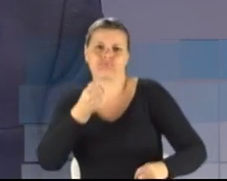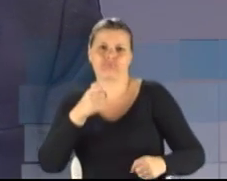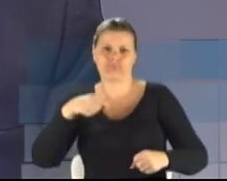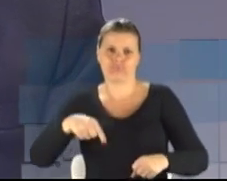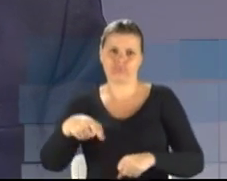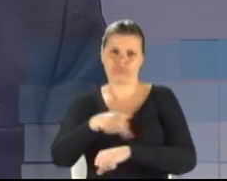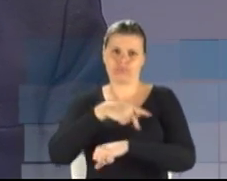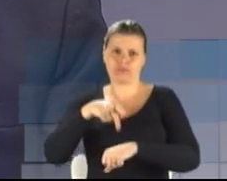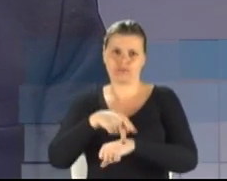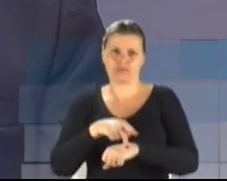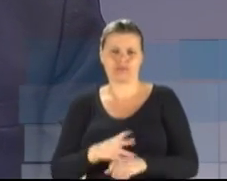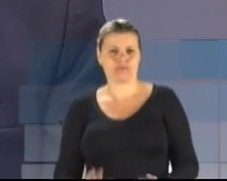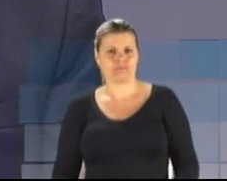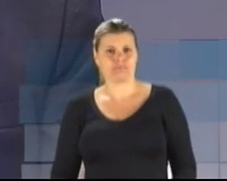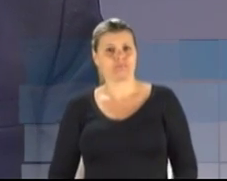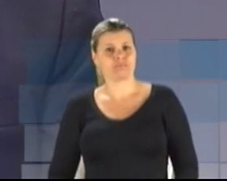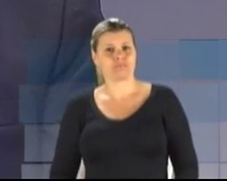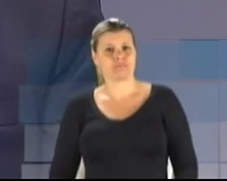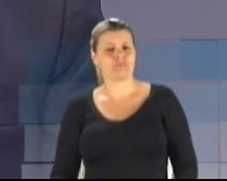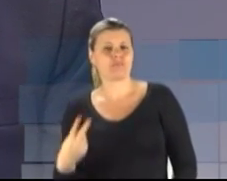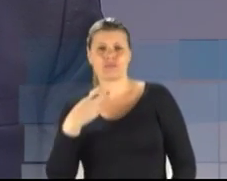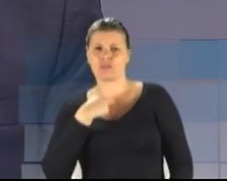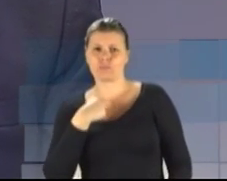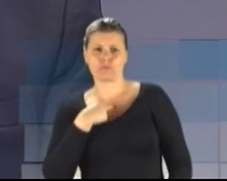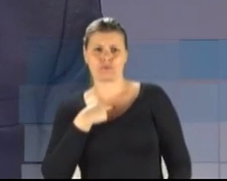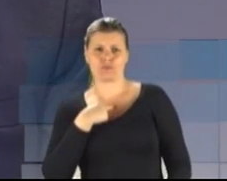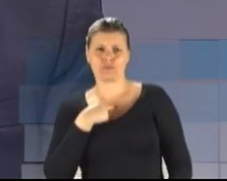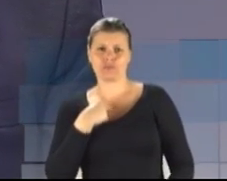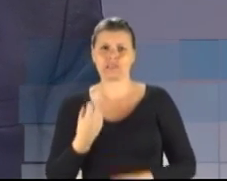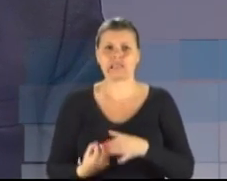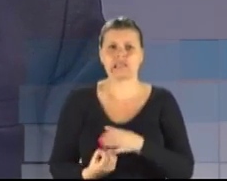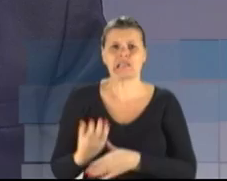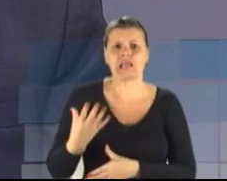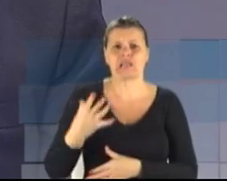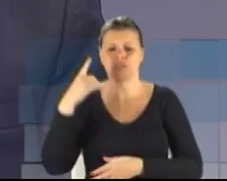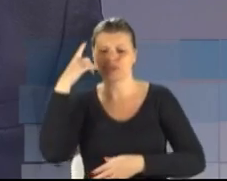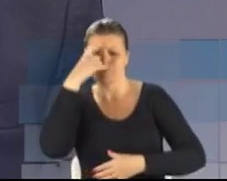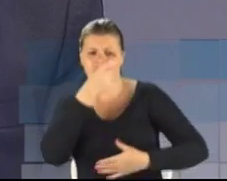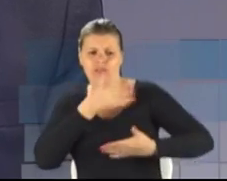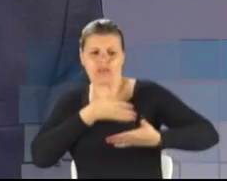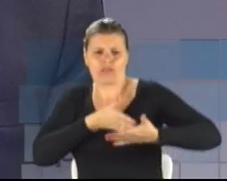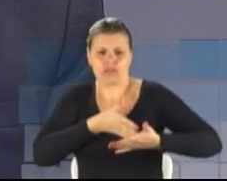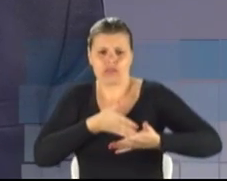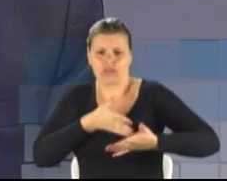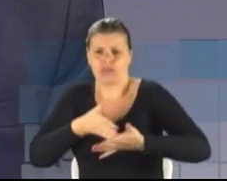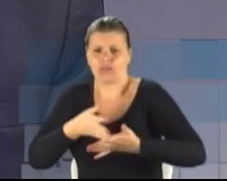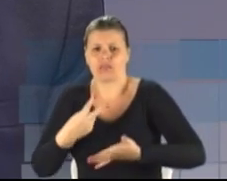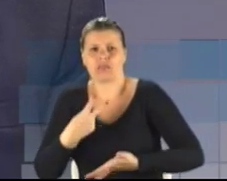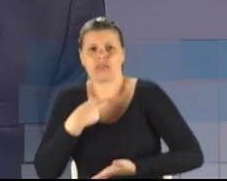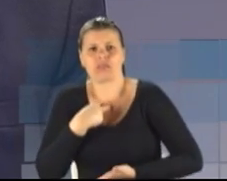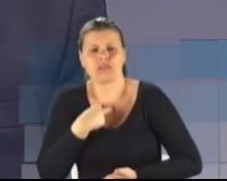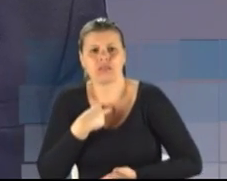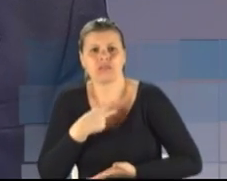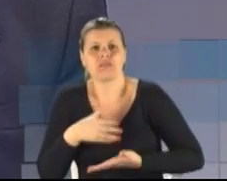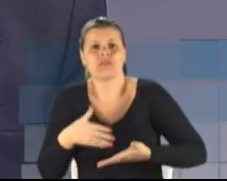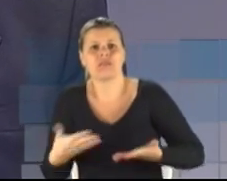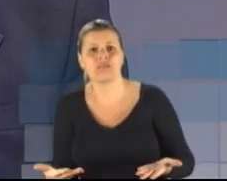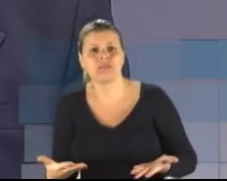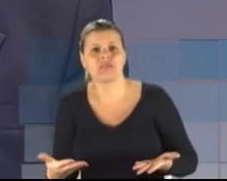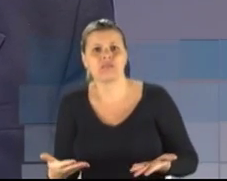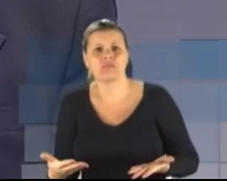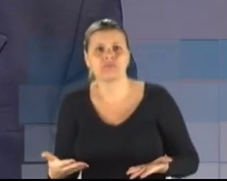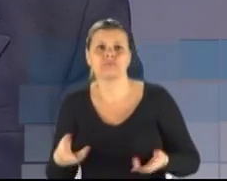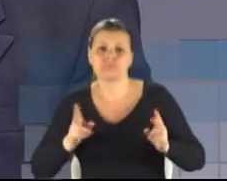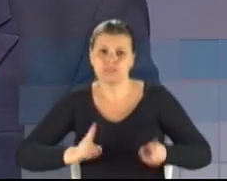criar dificuldades, criar empecilhos que façam com que, embora nós,